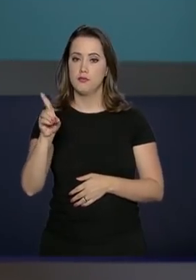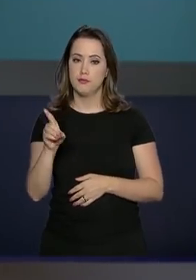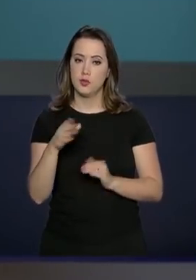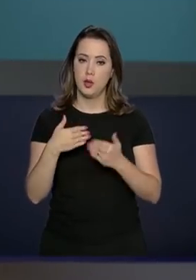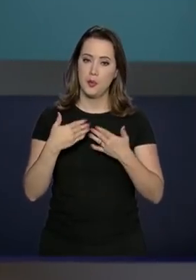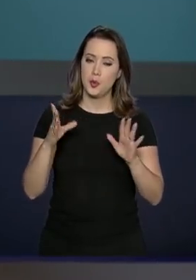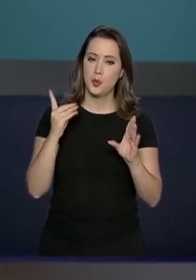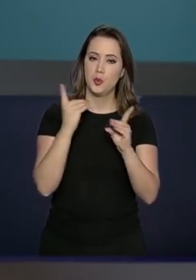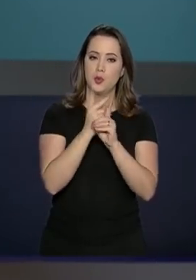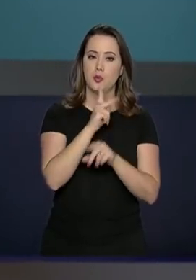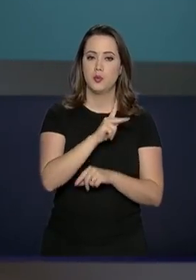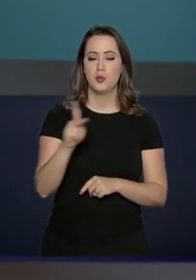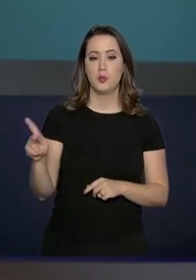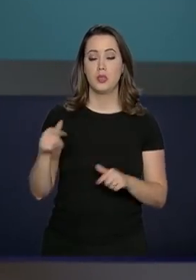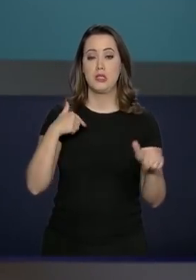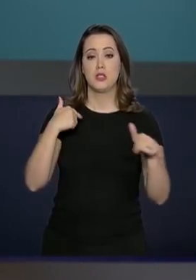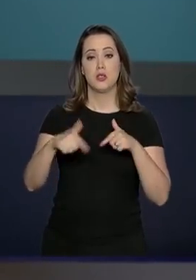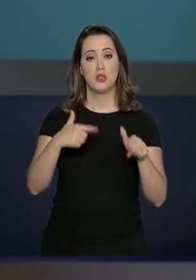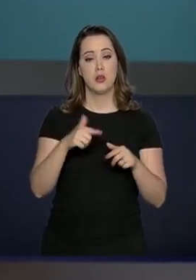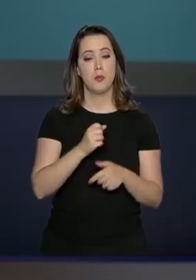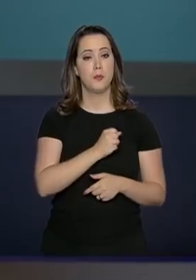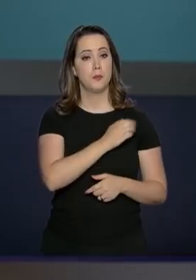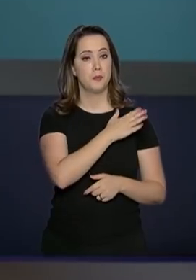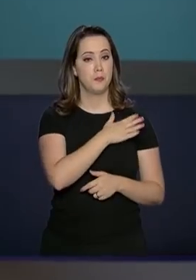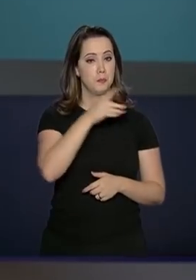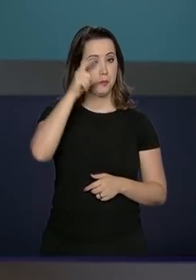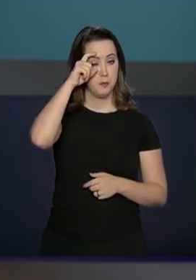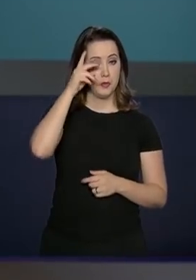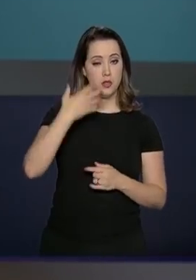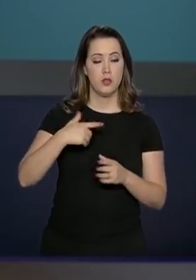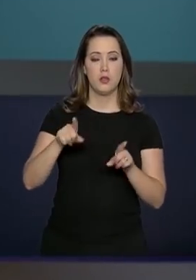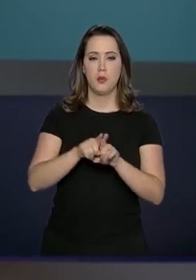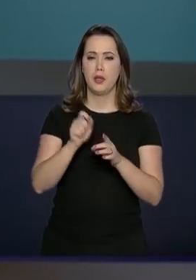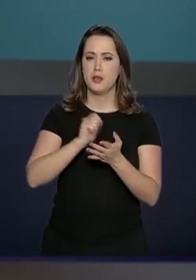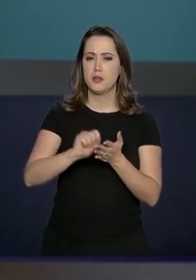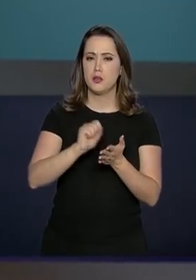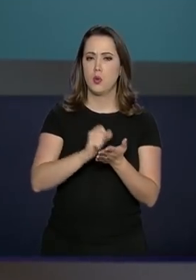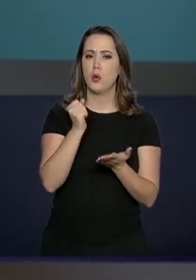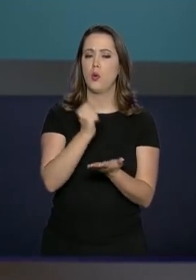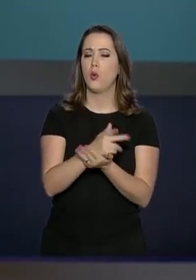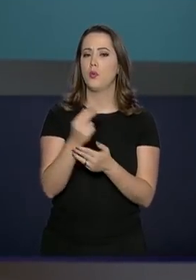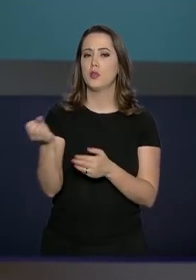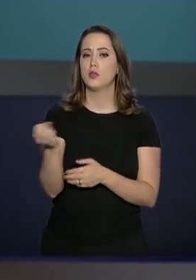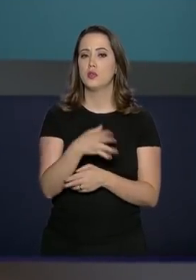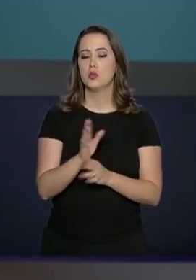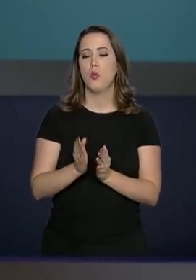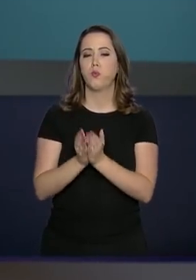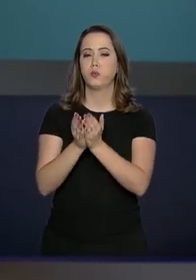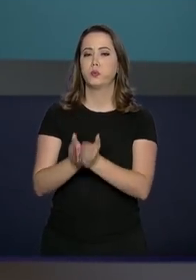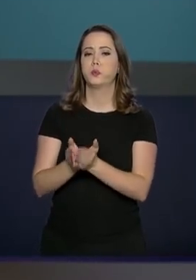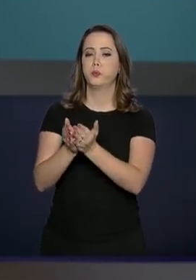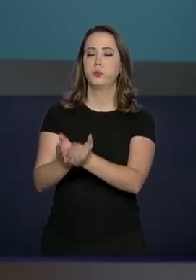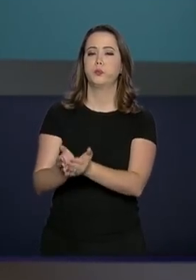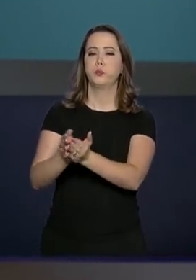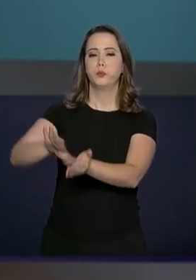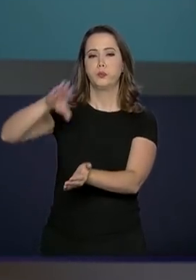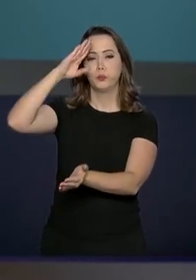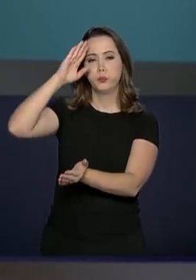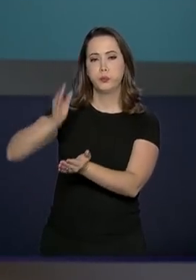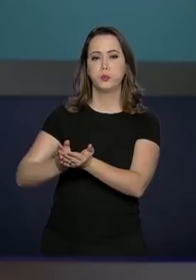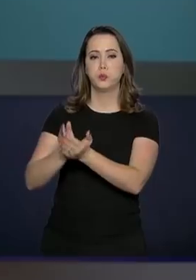abriu o encontro foi o presidente em exercício, Hamilton Mourão, que ainda assinou a compra de novos navios chamados